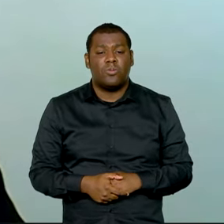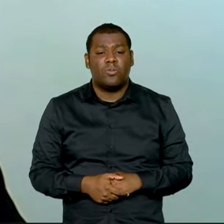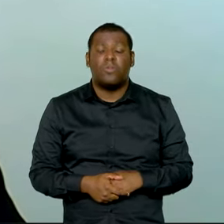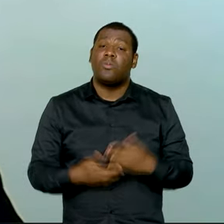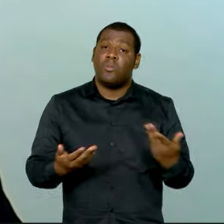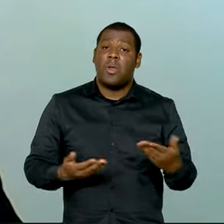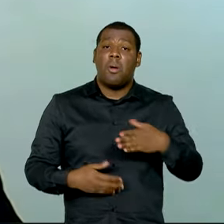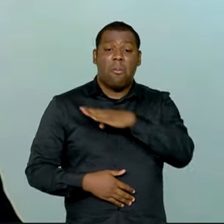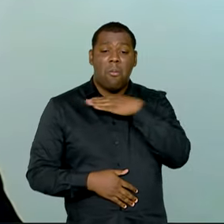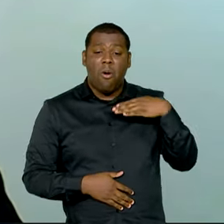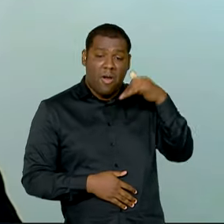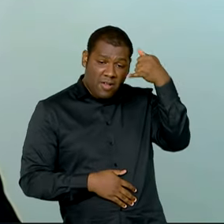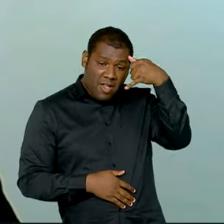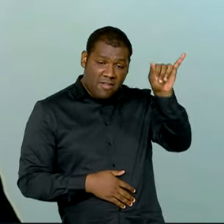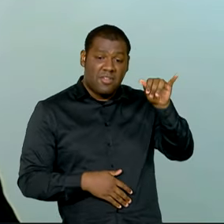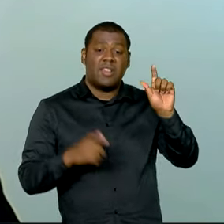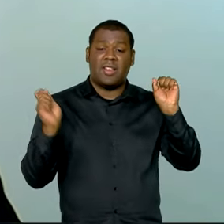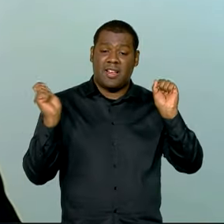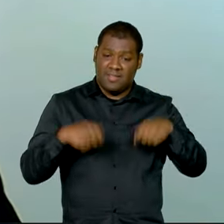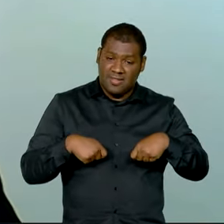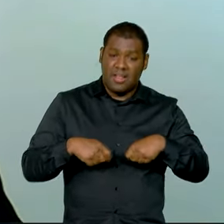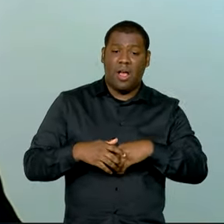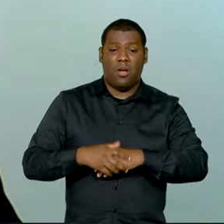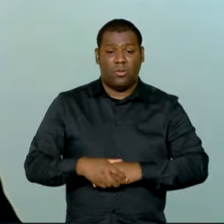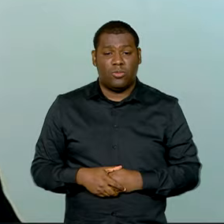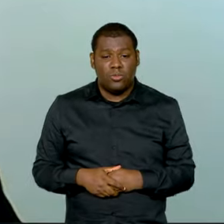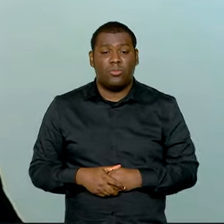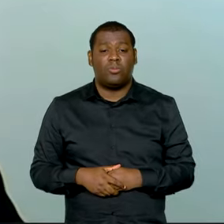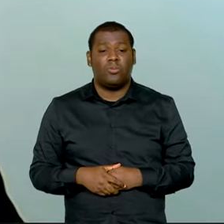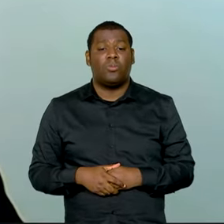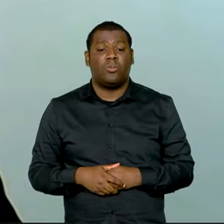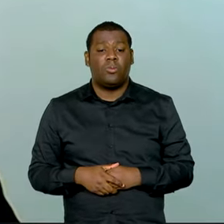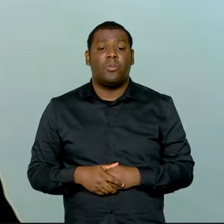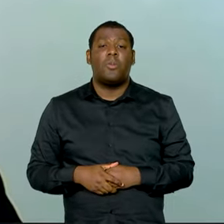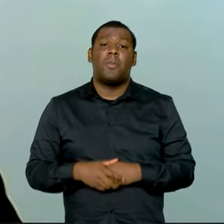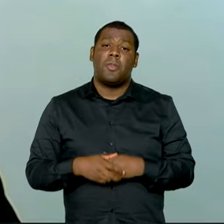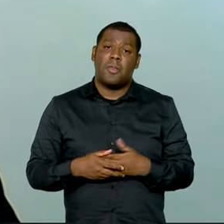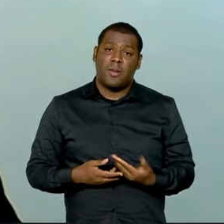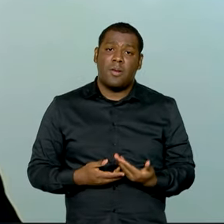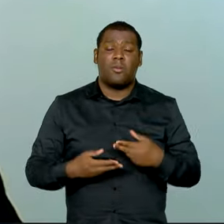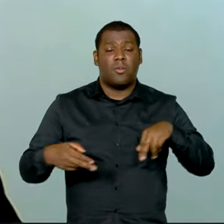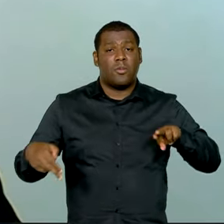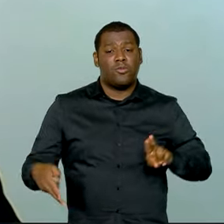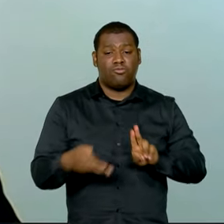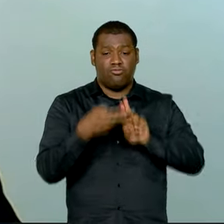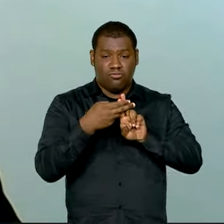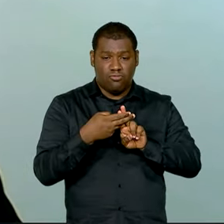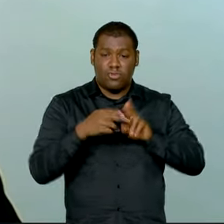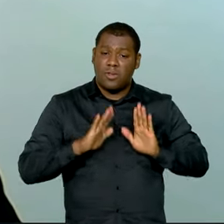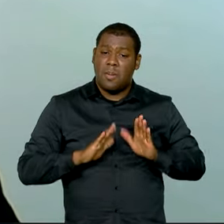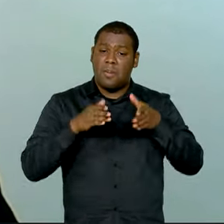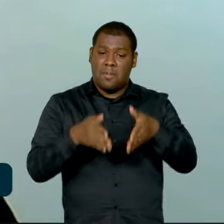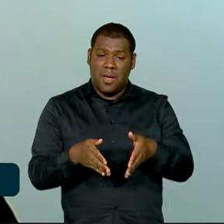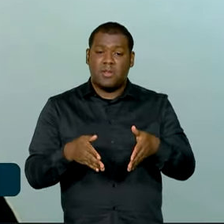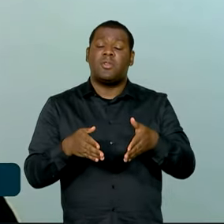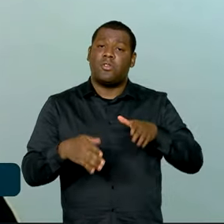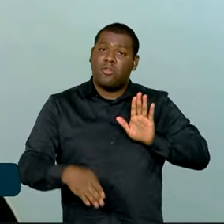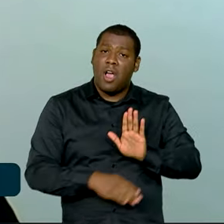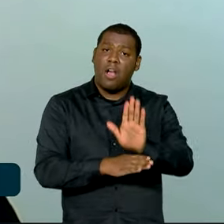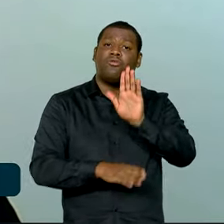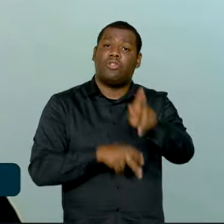evitáveis são aquelas sensíveis à atuação, tanto na mudança das condições de vida da